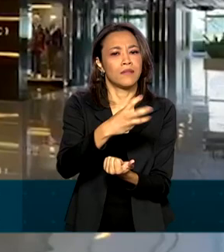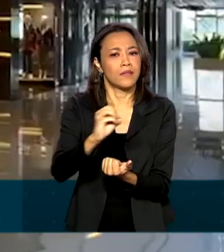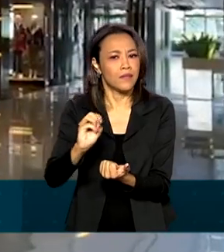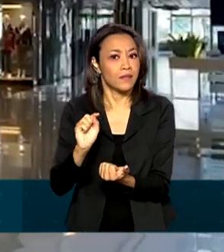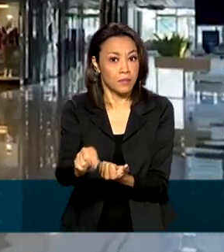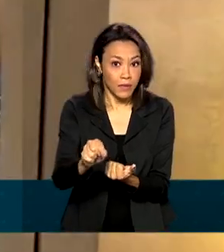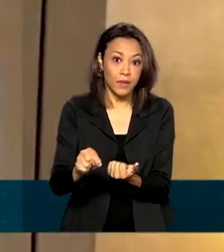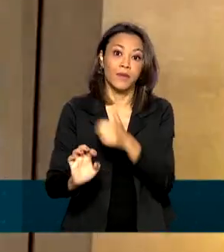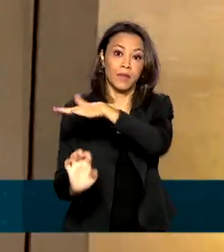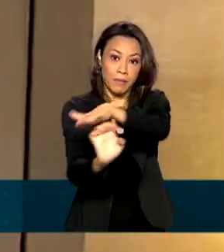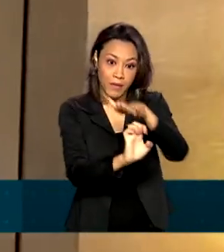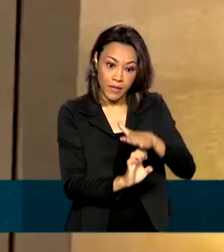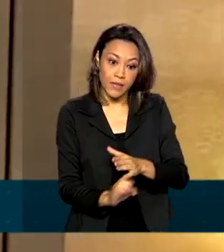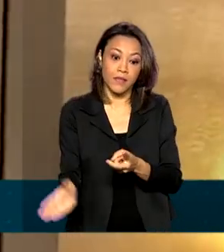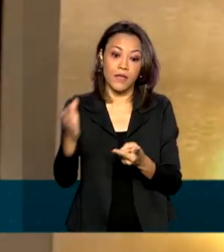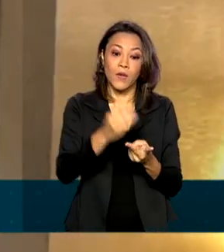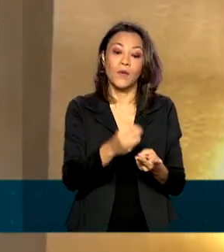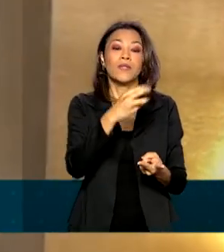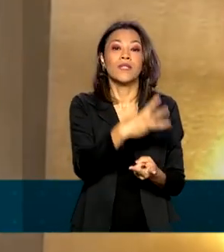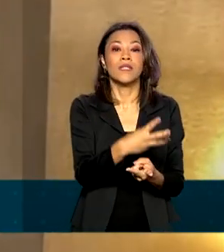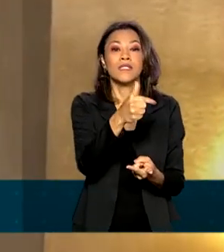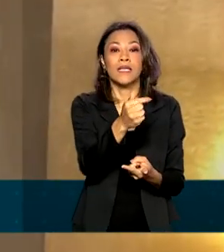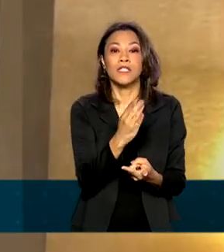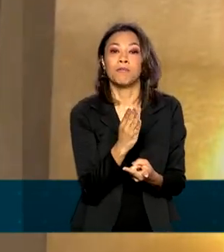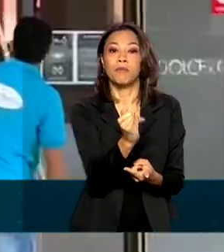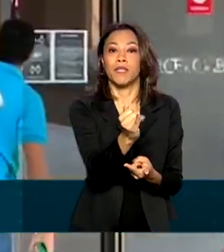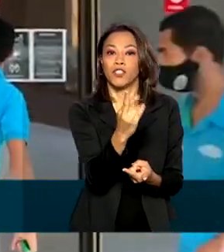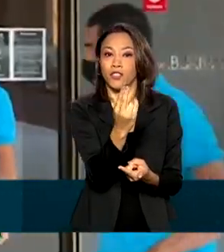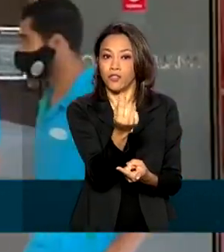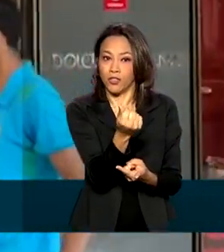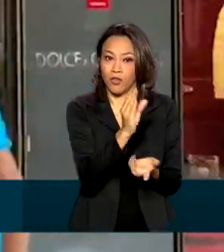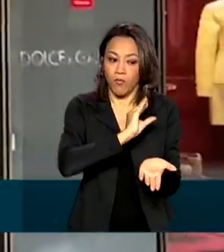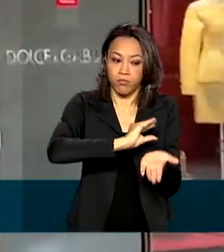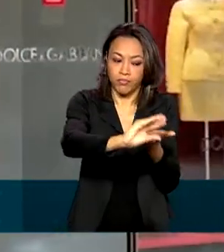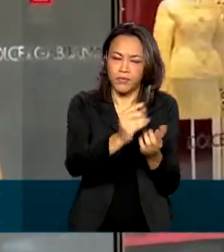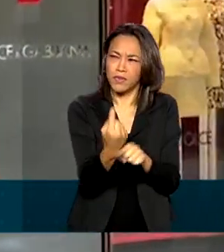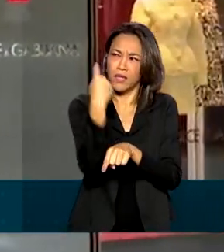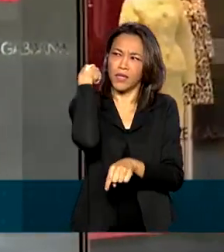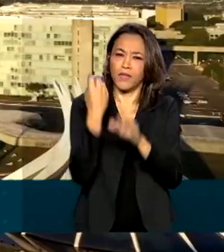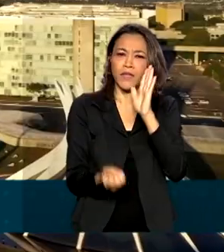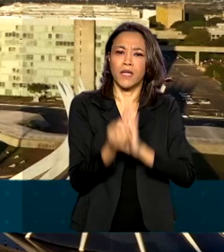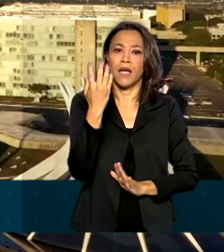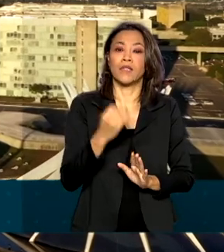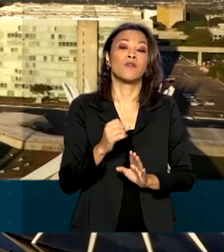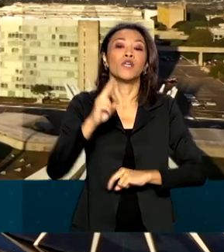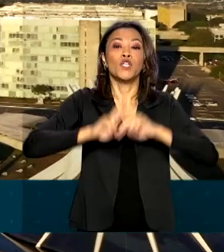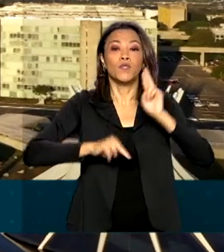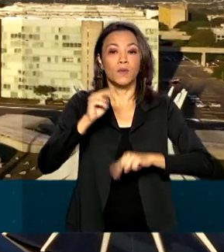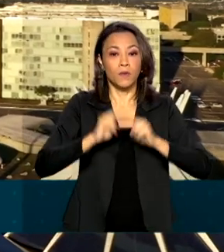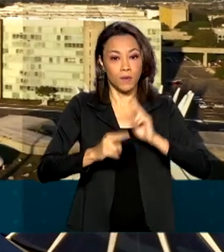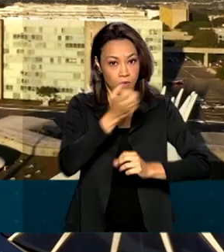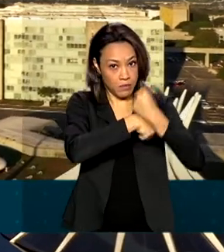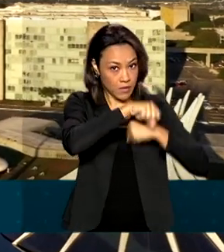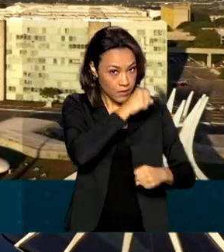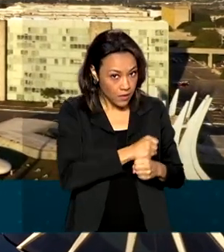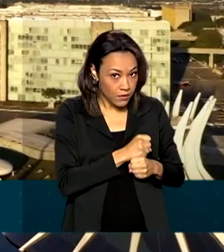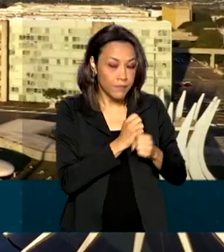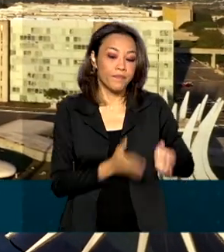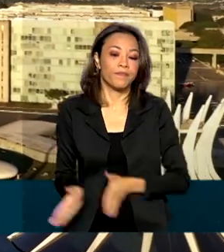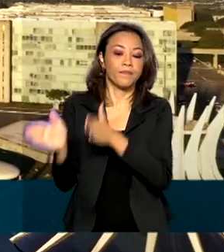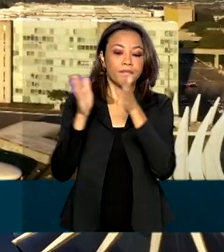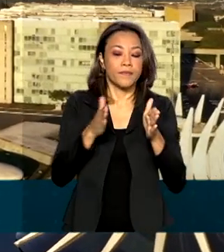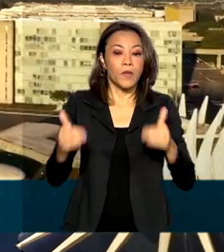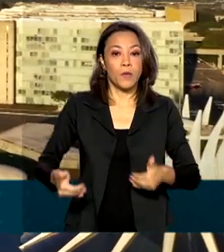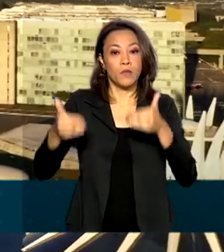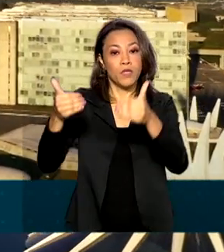R$ 37 bilhões de recursos, desde que foi criado em junho do ano passado. Segundo o Ministério da Economia,